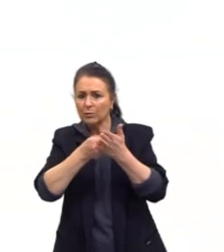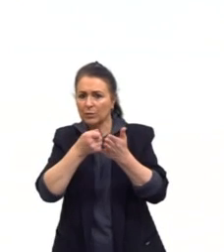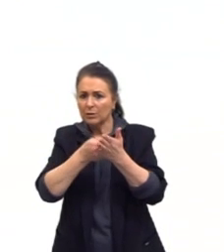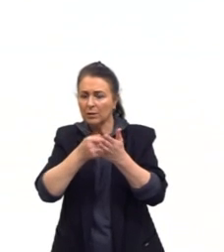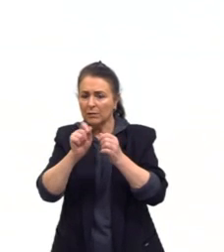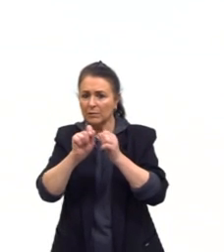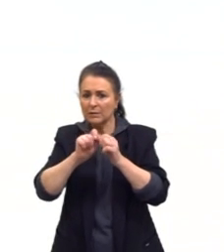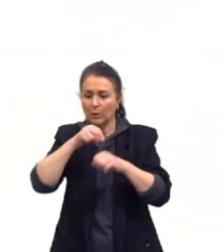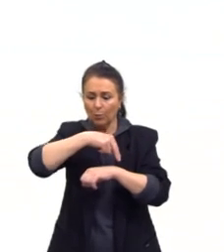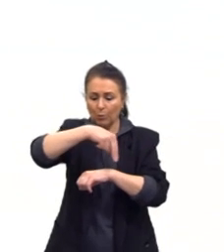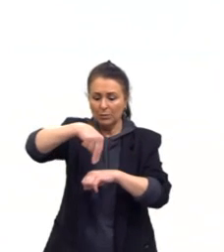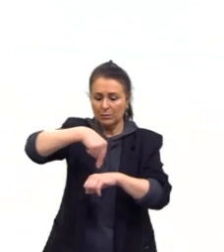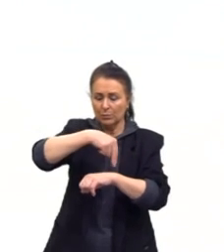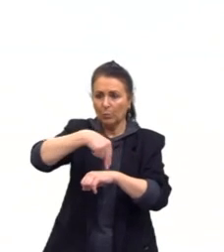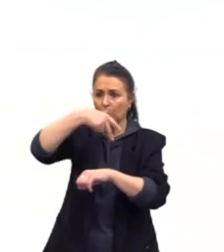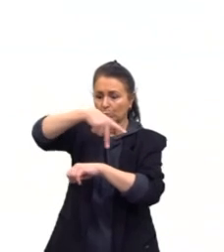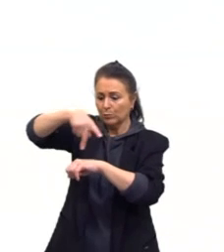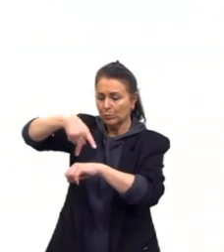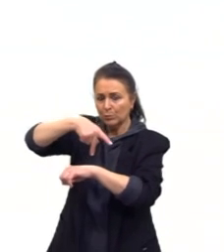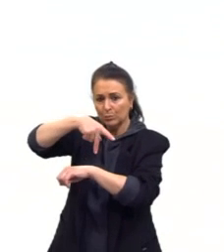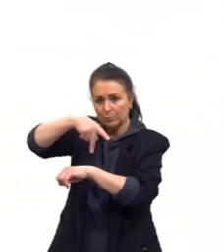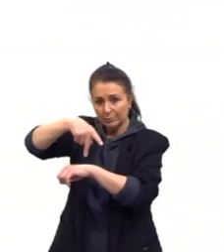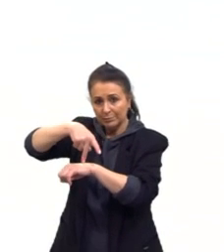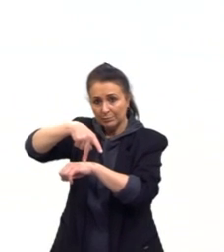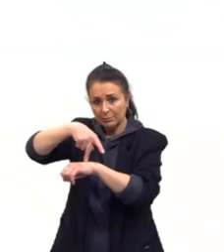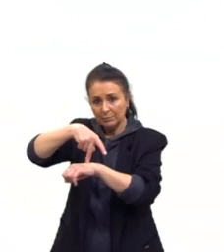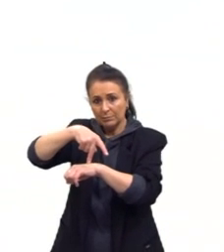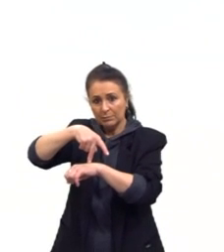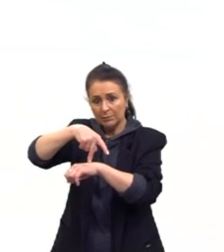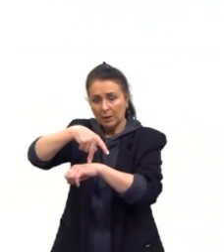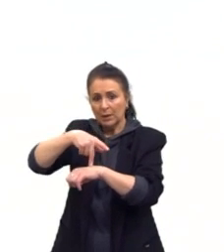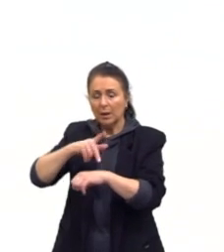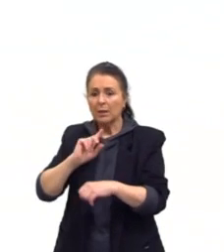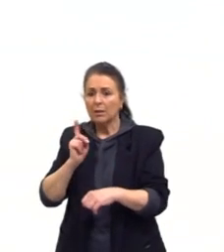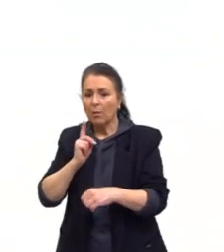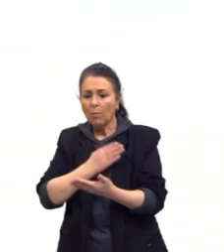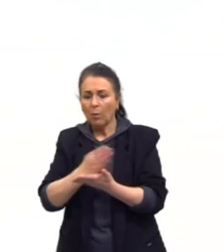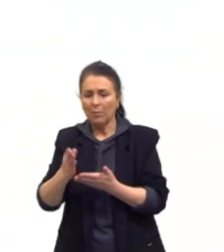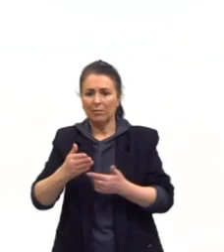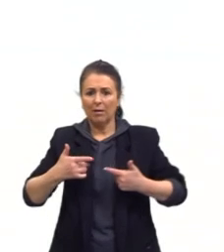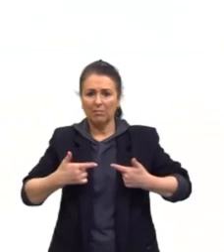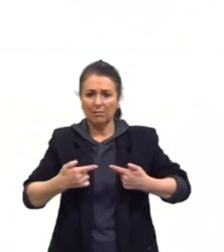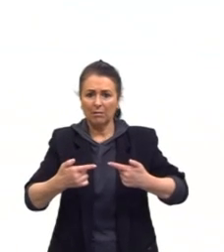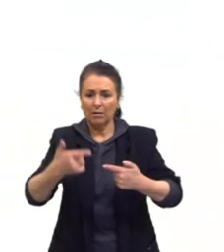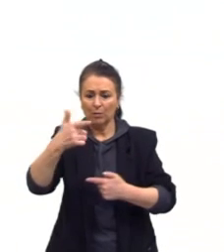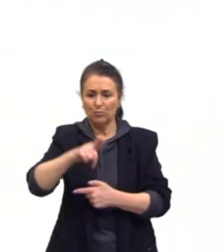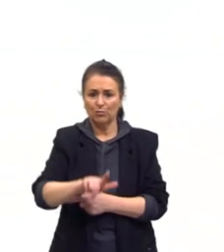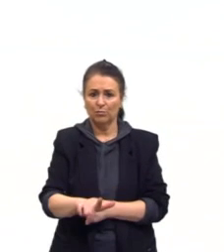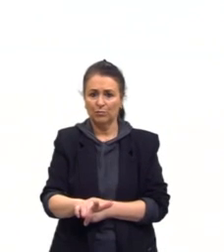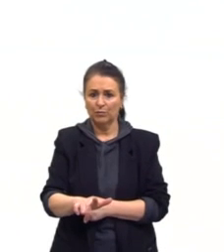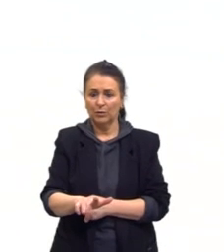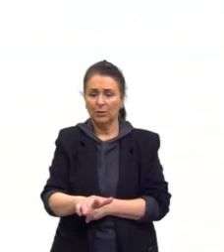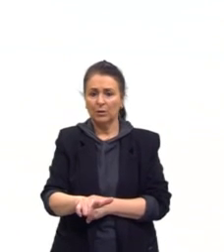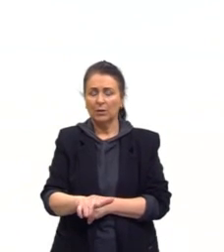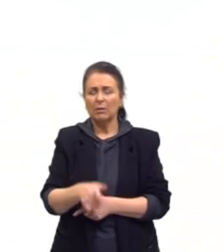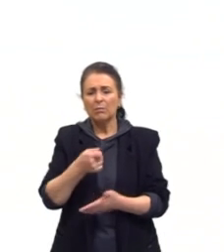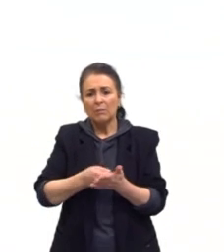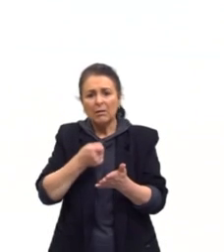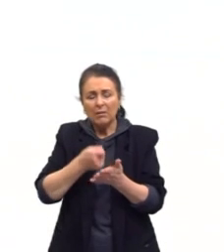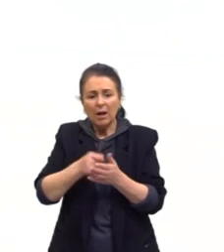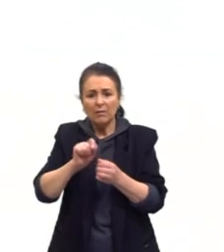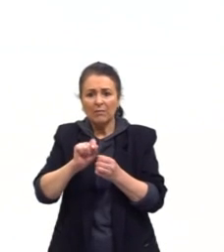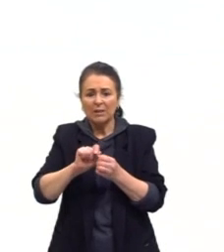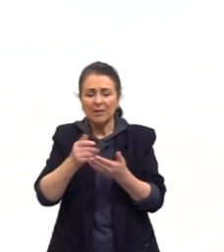com que as nações, os países não entrassem em guerra, certo? Então, tentava fazer as